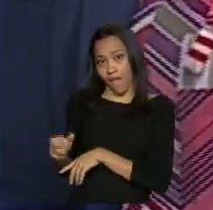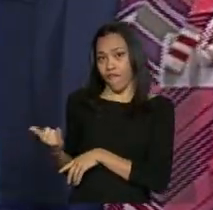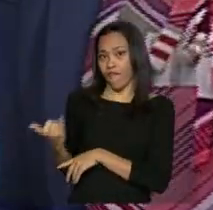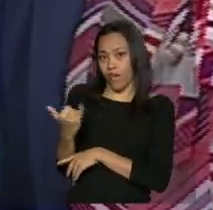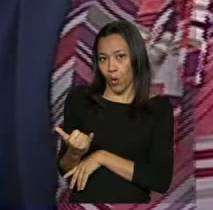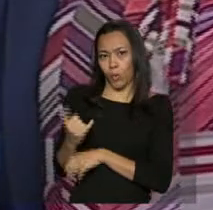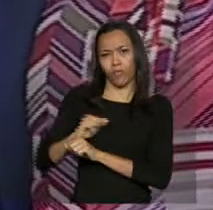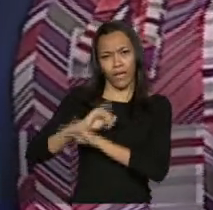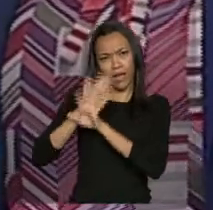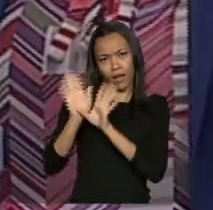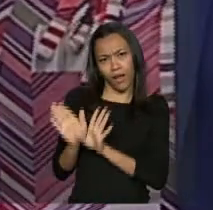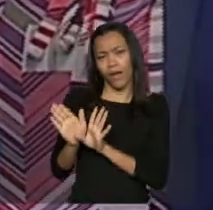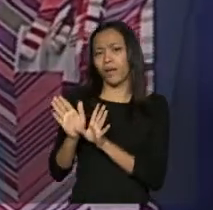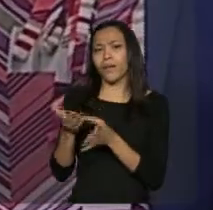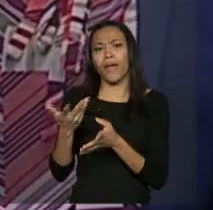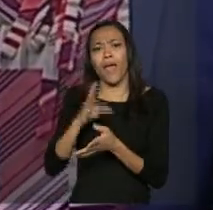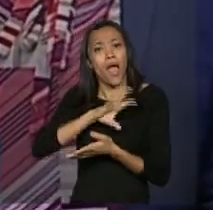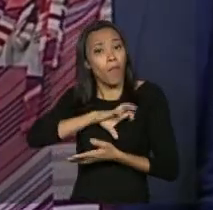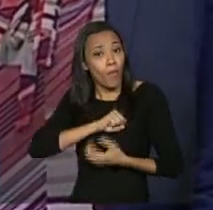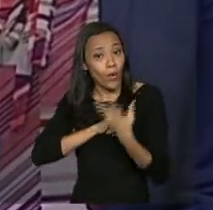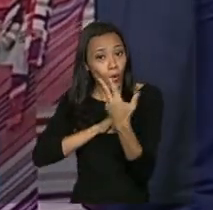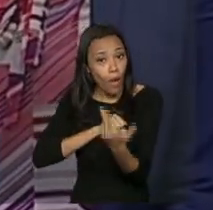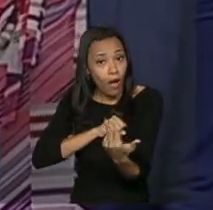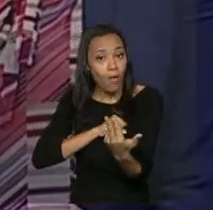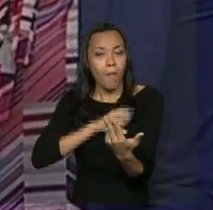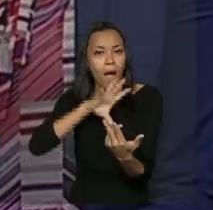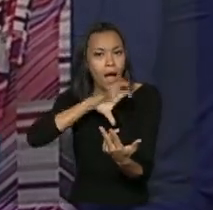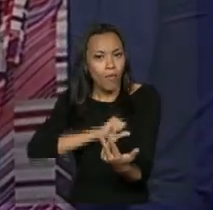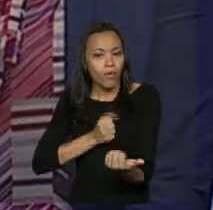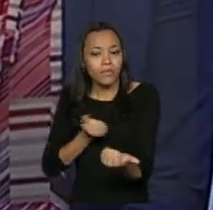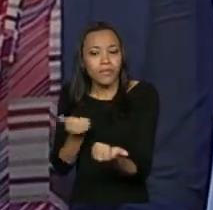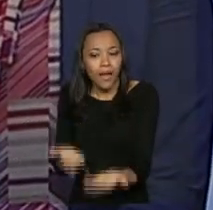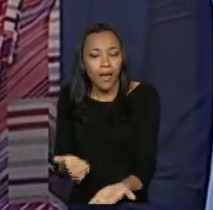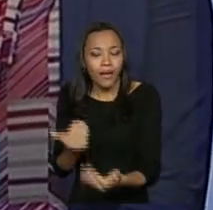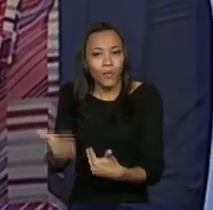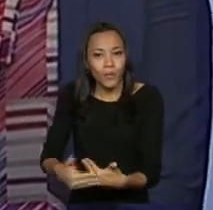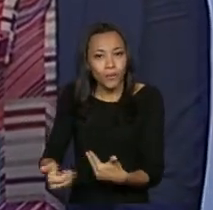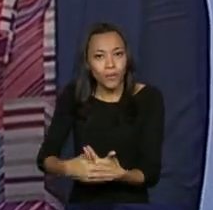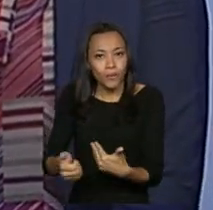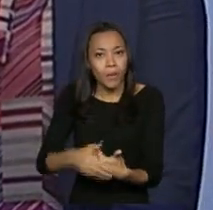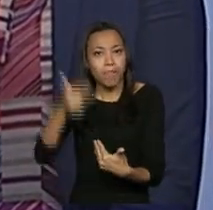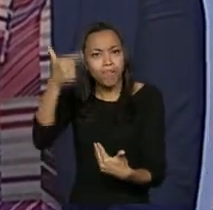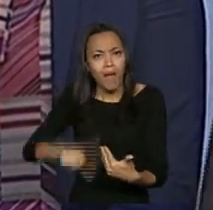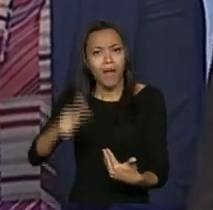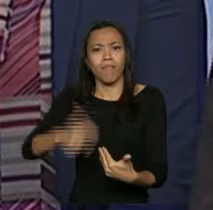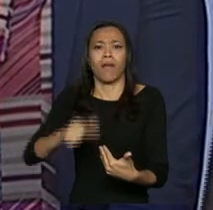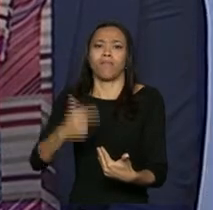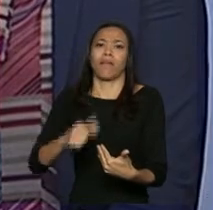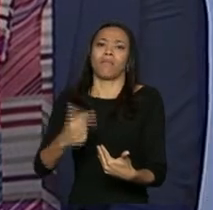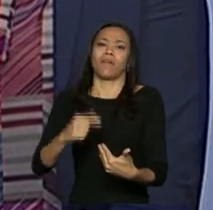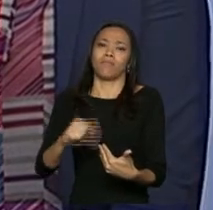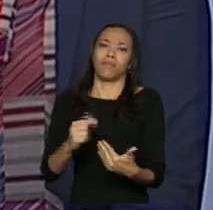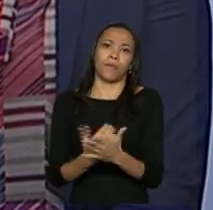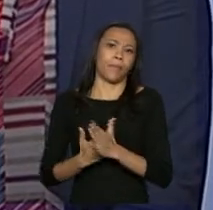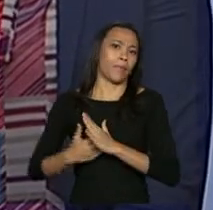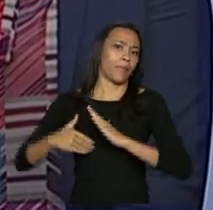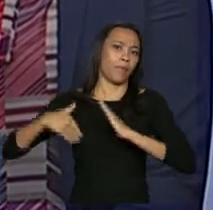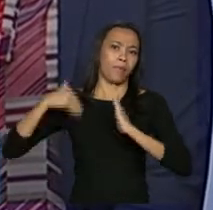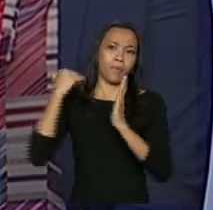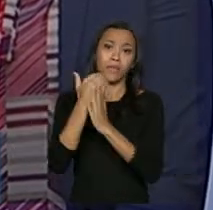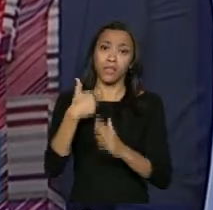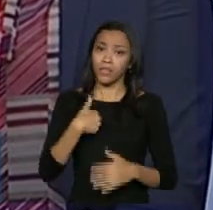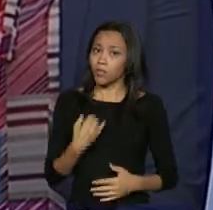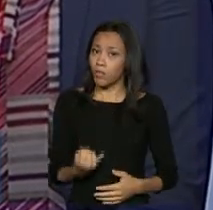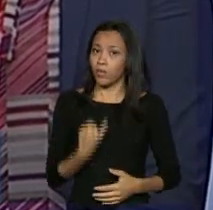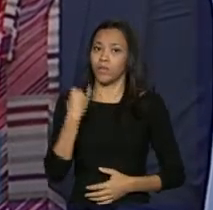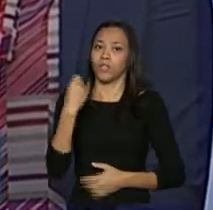que é igual a amor, ou quanto mais você dá, mais você tem capacidade de produzir. Então, isso é extremamente importante,